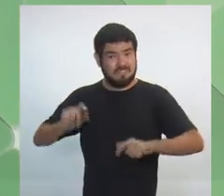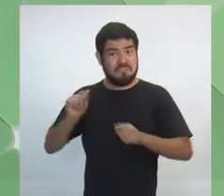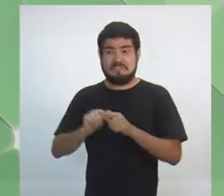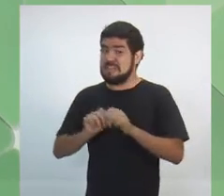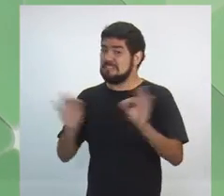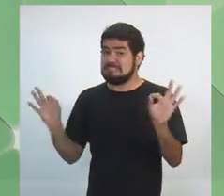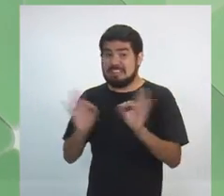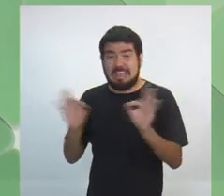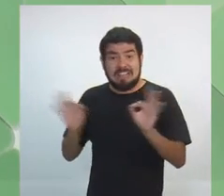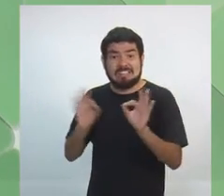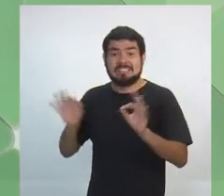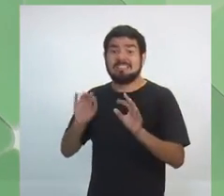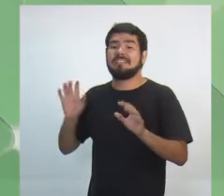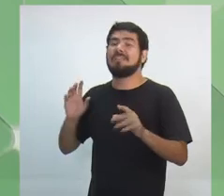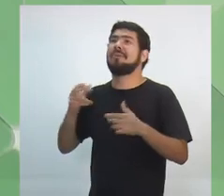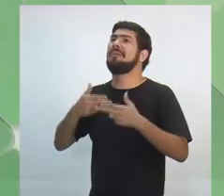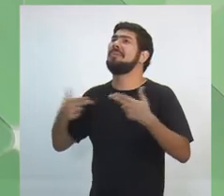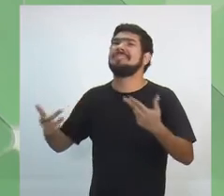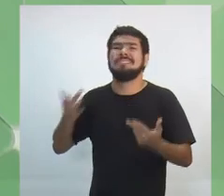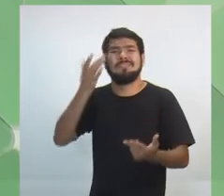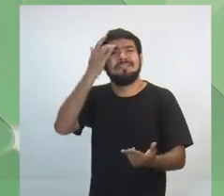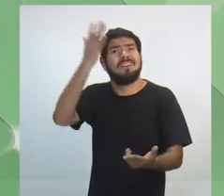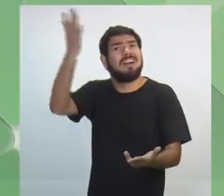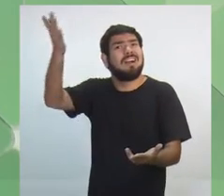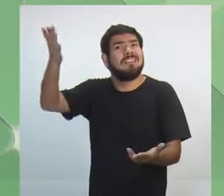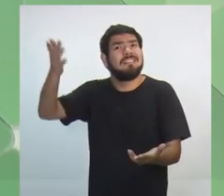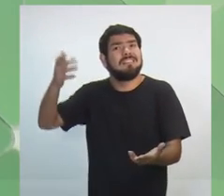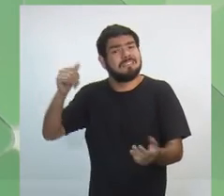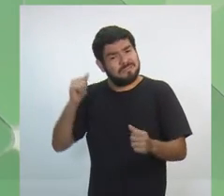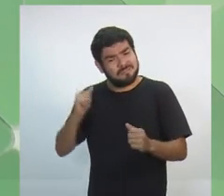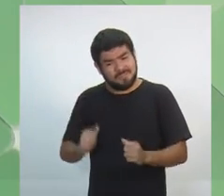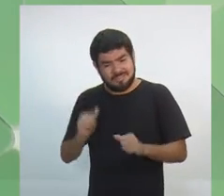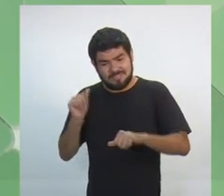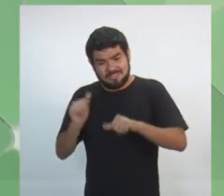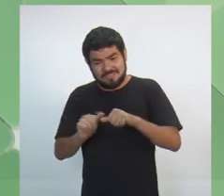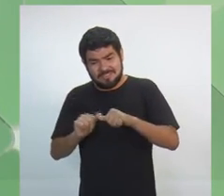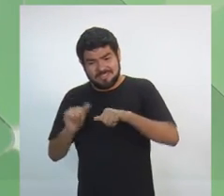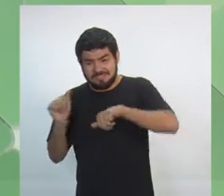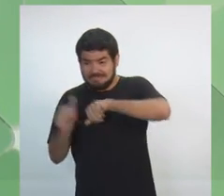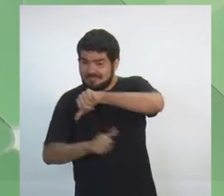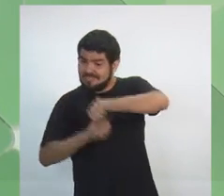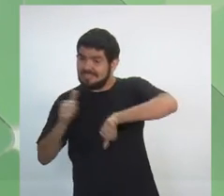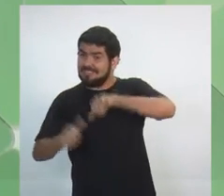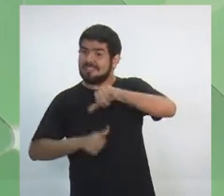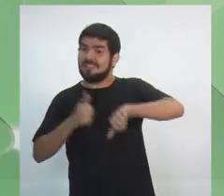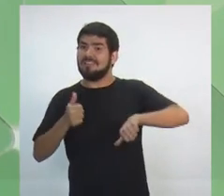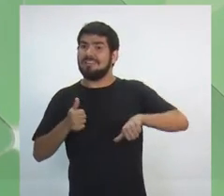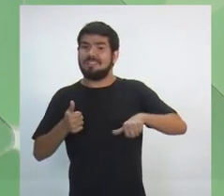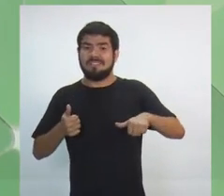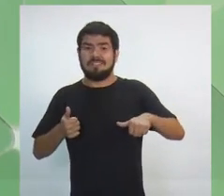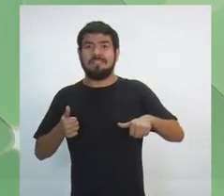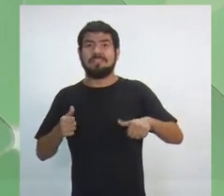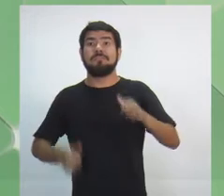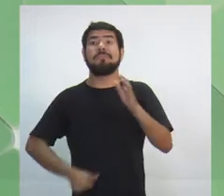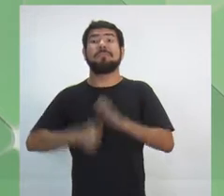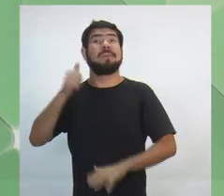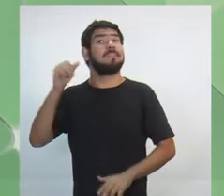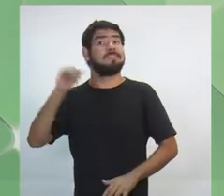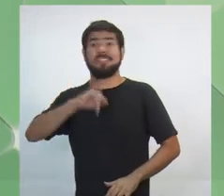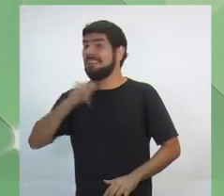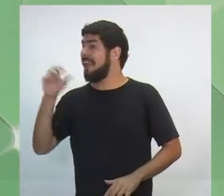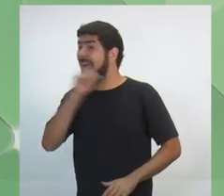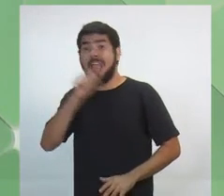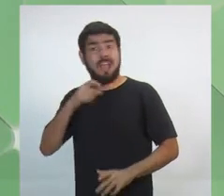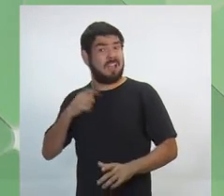estamos propondo, que são coisas viáveis, são coisas que possam fazer o diferencial, nós vamos ter que implementar no dia 1º de janeiro logo. Ao